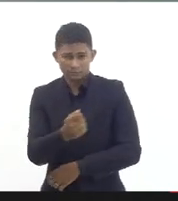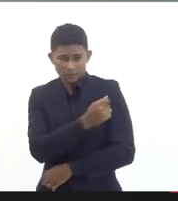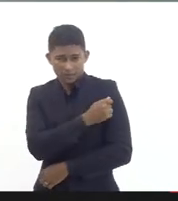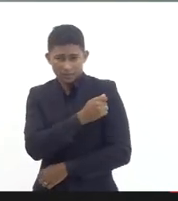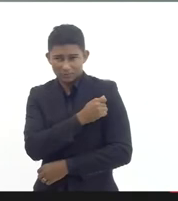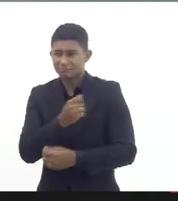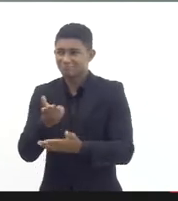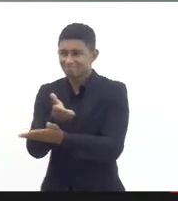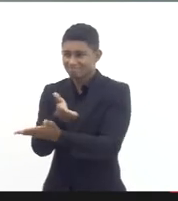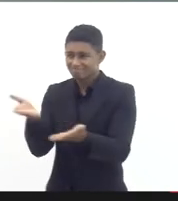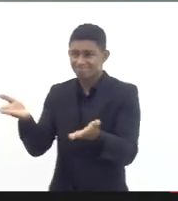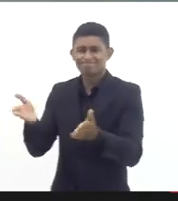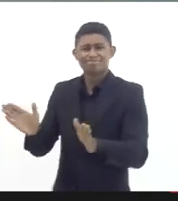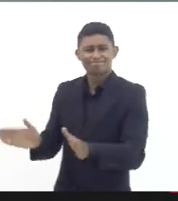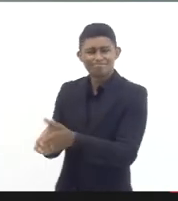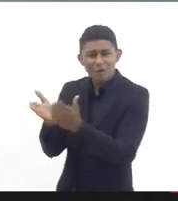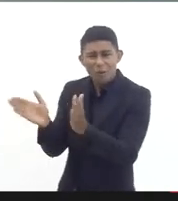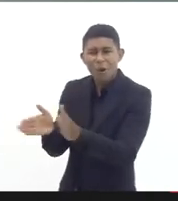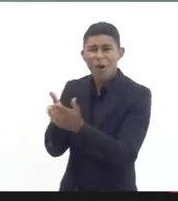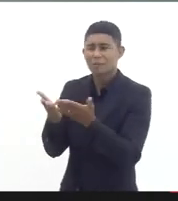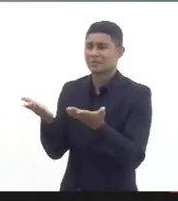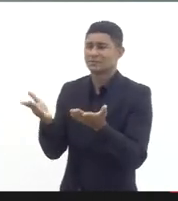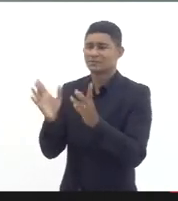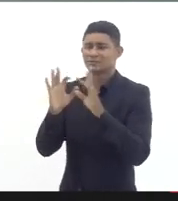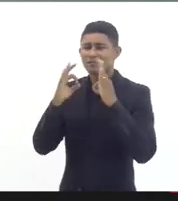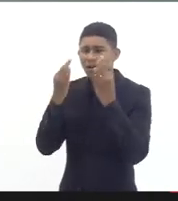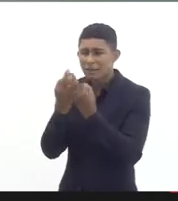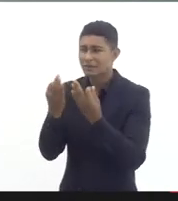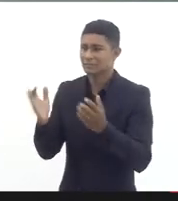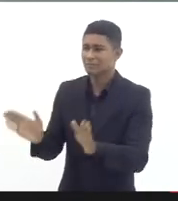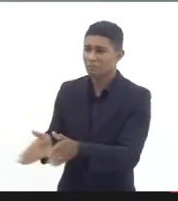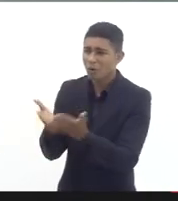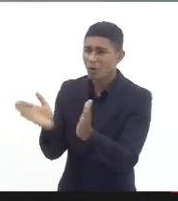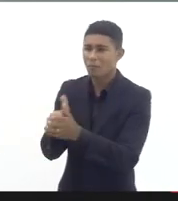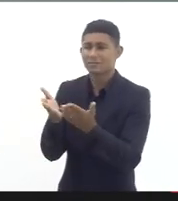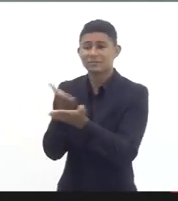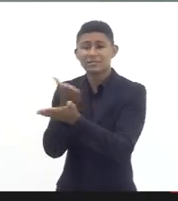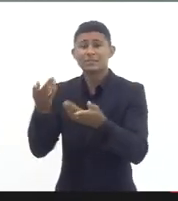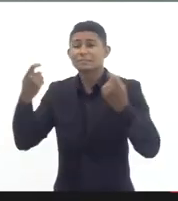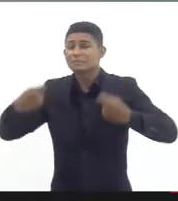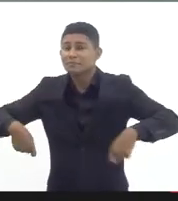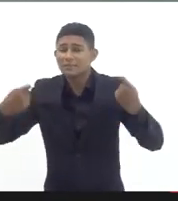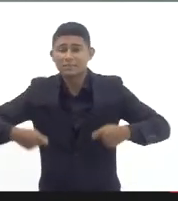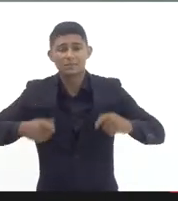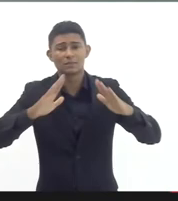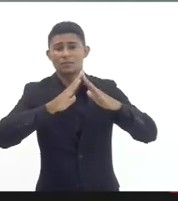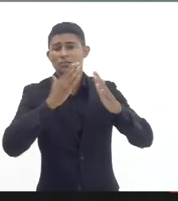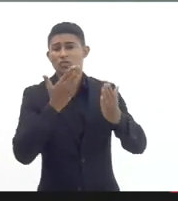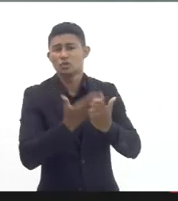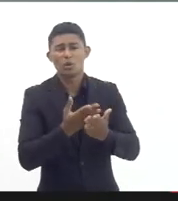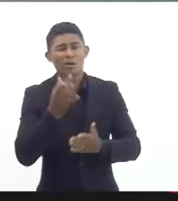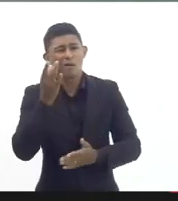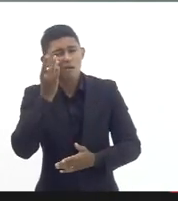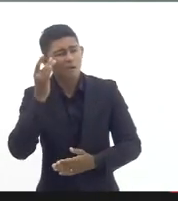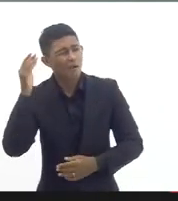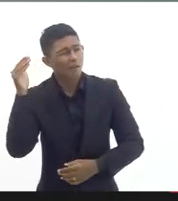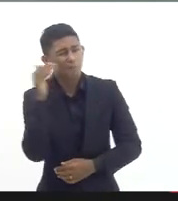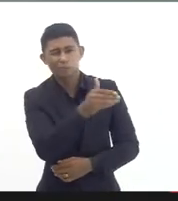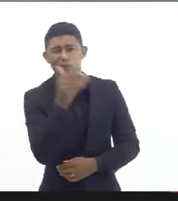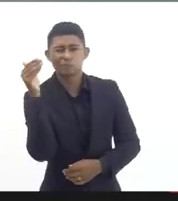que estão em territórios mais pobres os que precisam da escola aquela escola que foi anunciada como uma escola